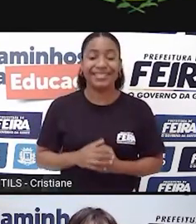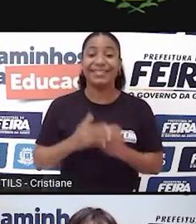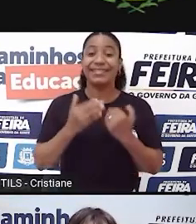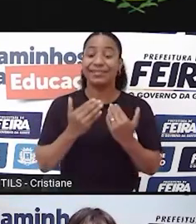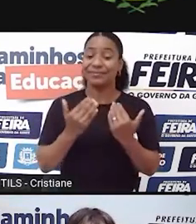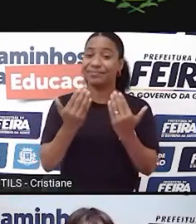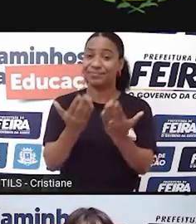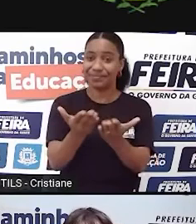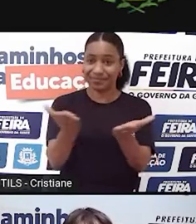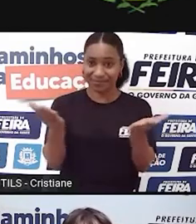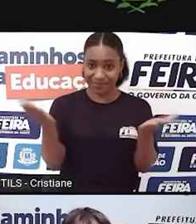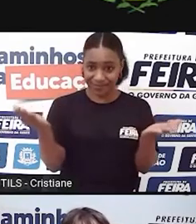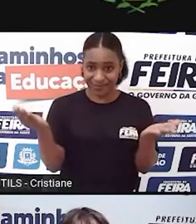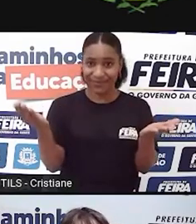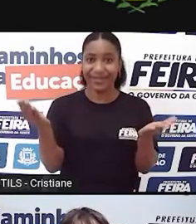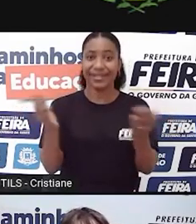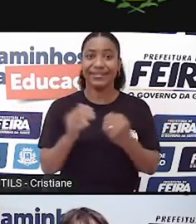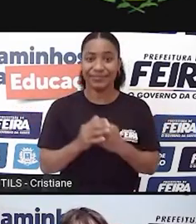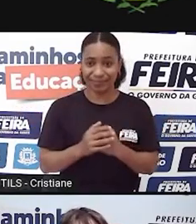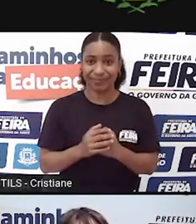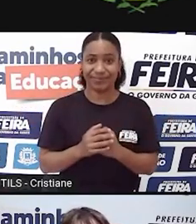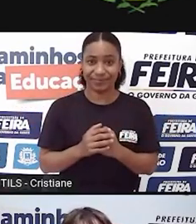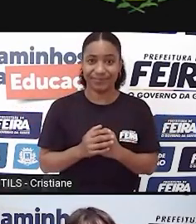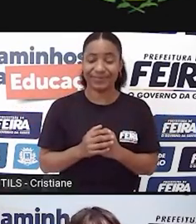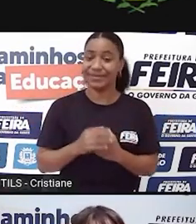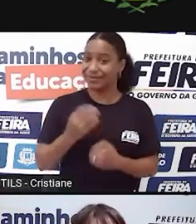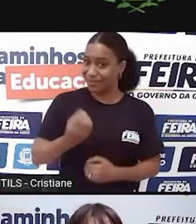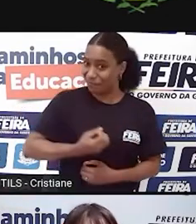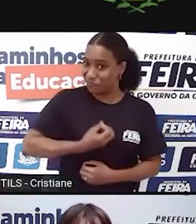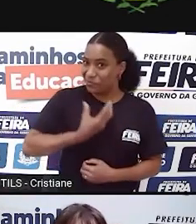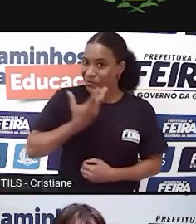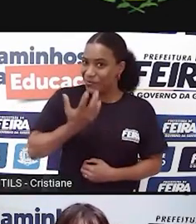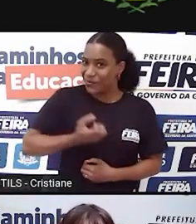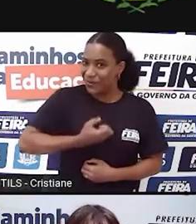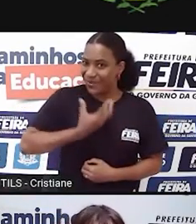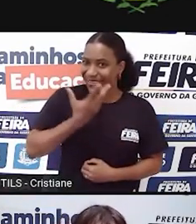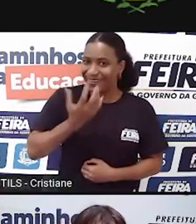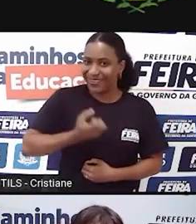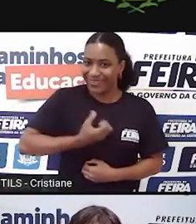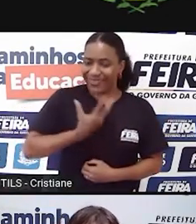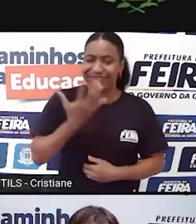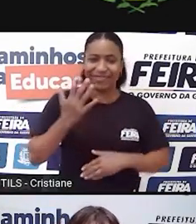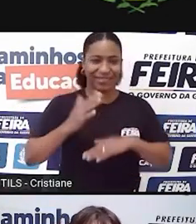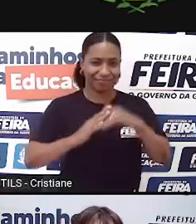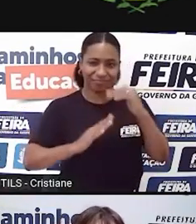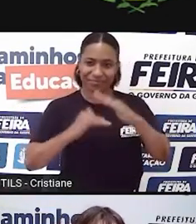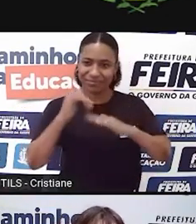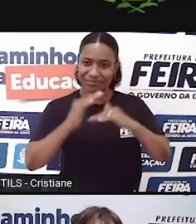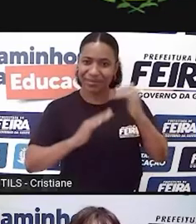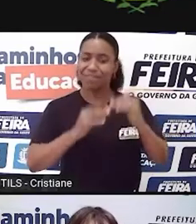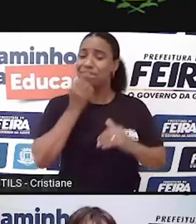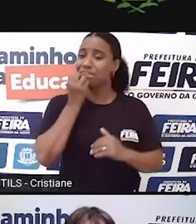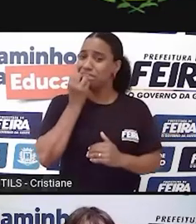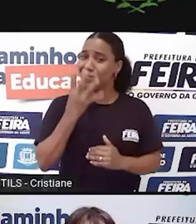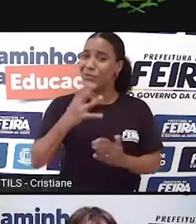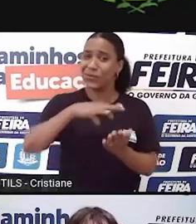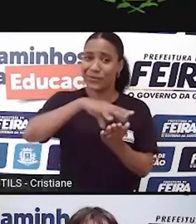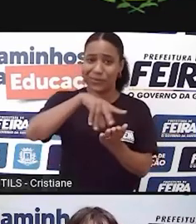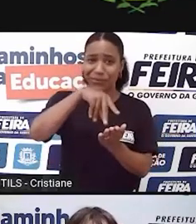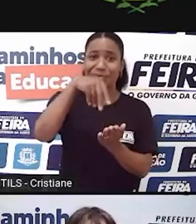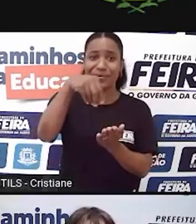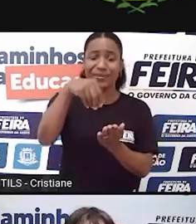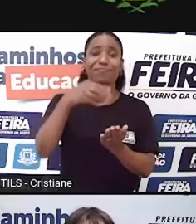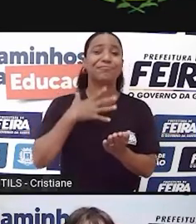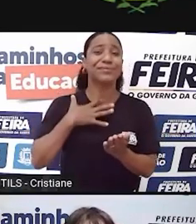para eles te conhecerem um pouquinho melhor quanto poeta, quanto produtora dessa vertente artística, eu queria que você